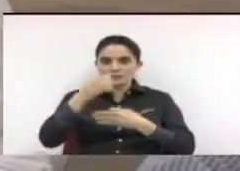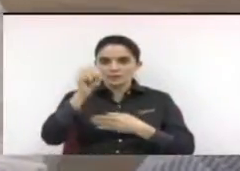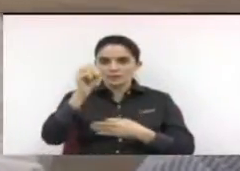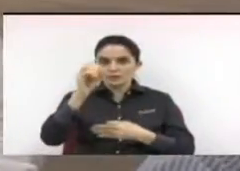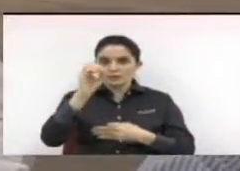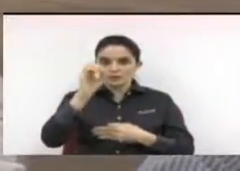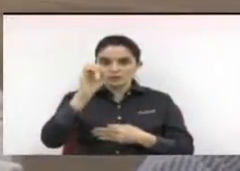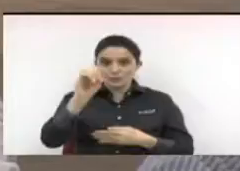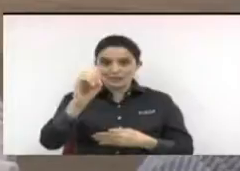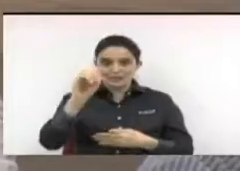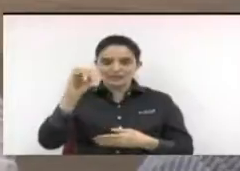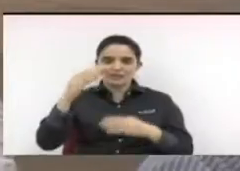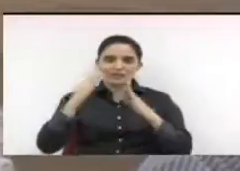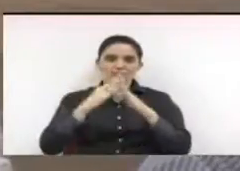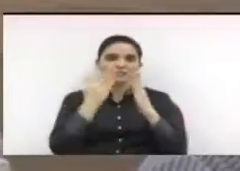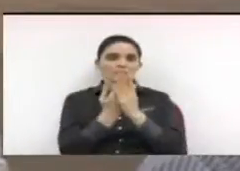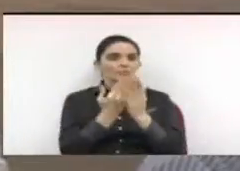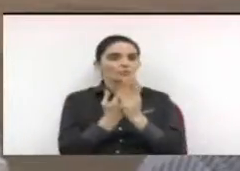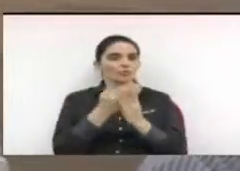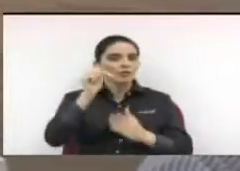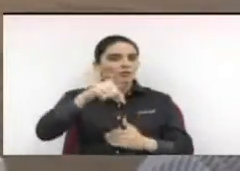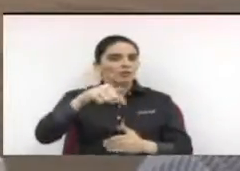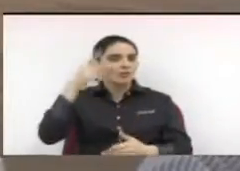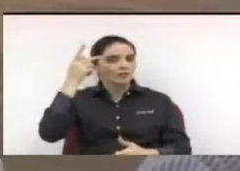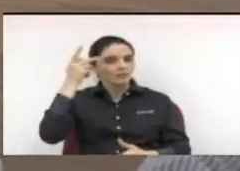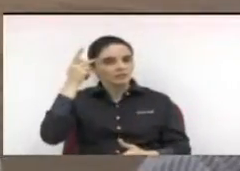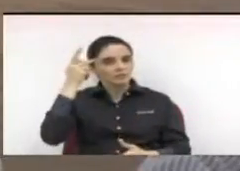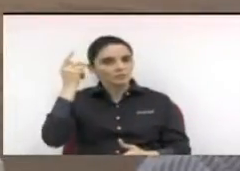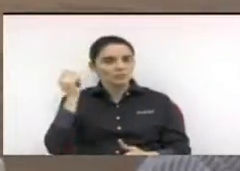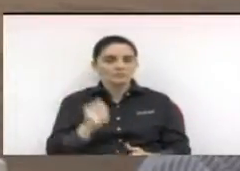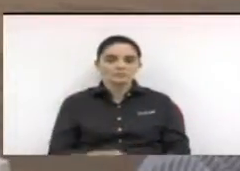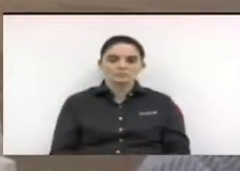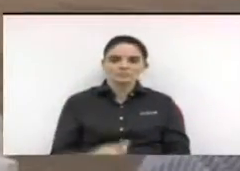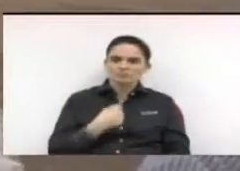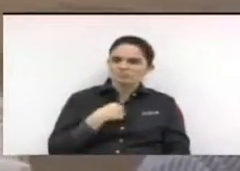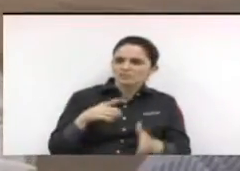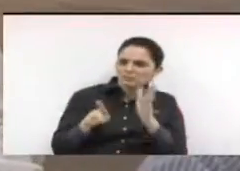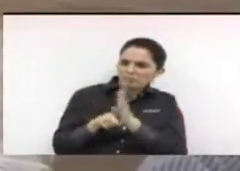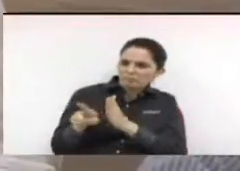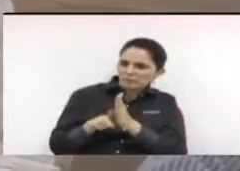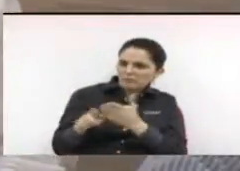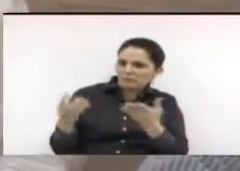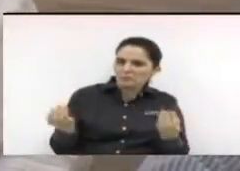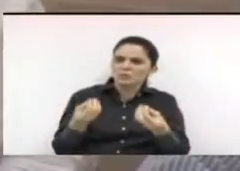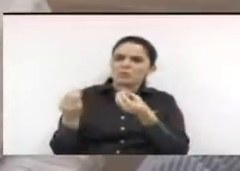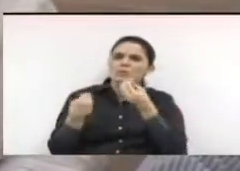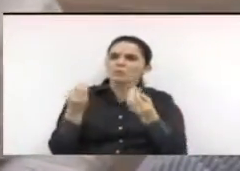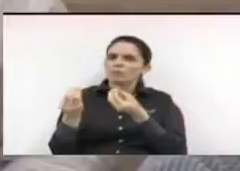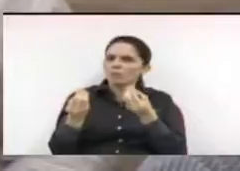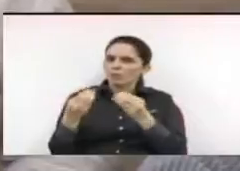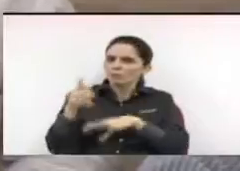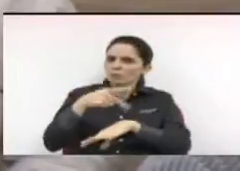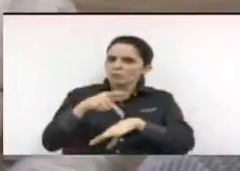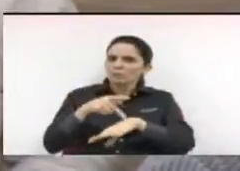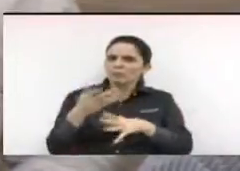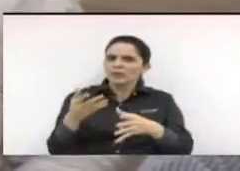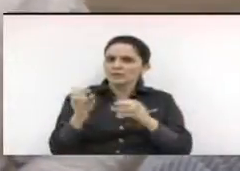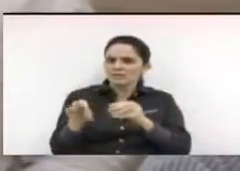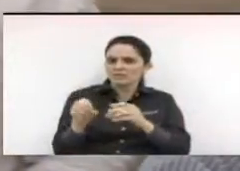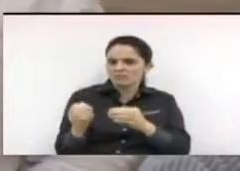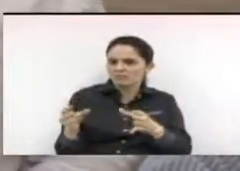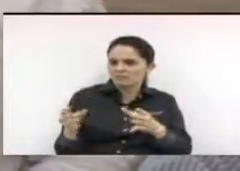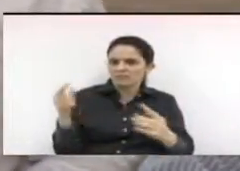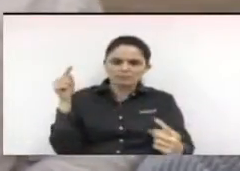estado de São Paulo ora eu questiono nós não estamos vivendo uma pátria educadora e esse retrocesso